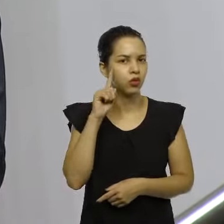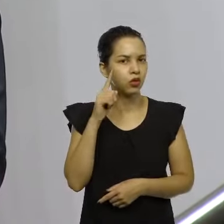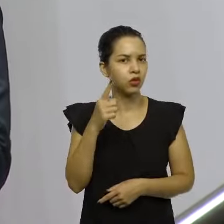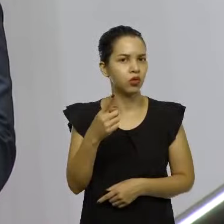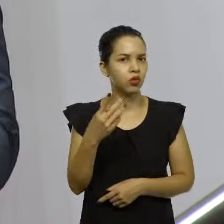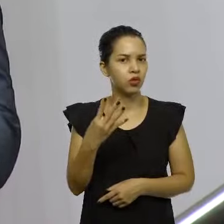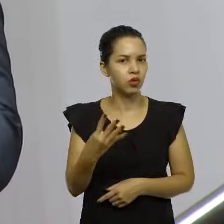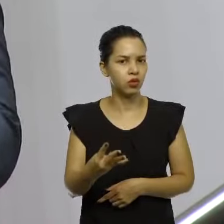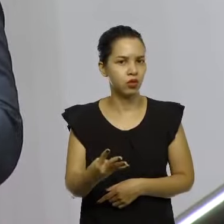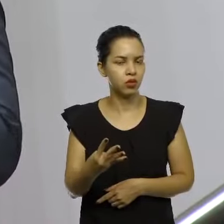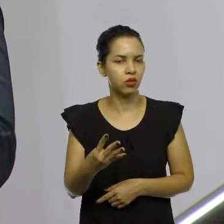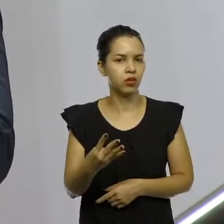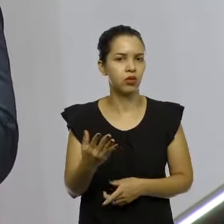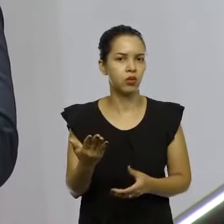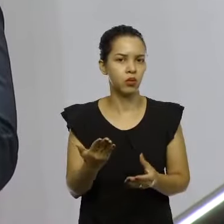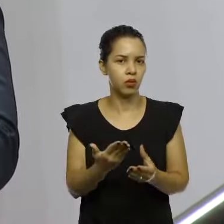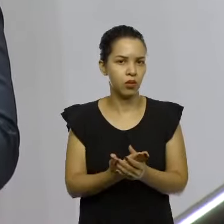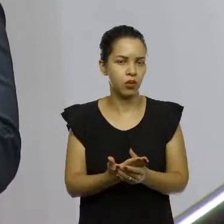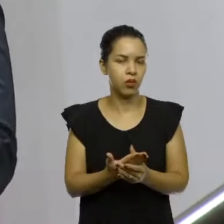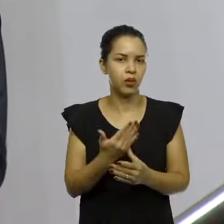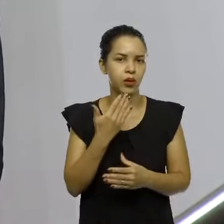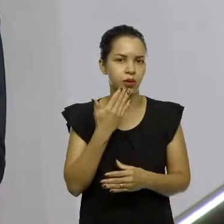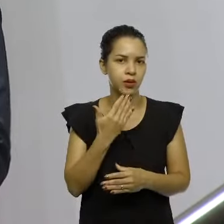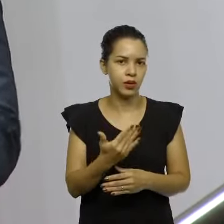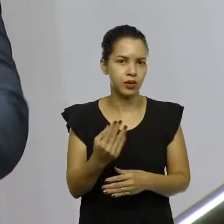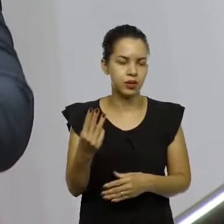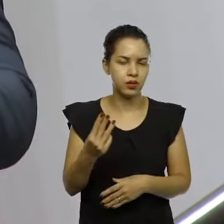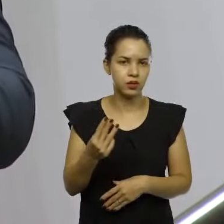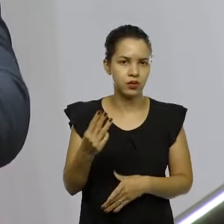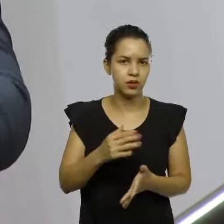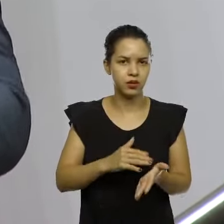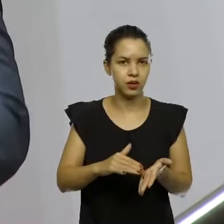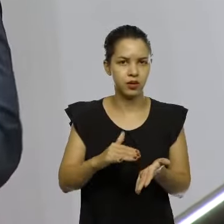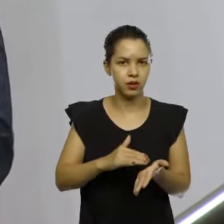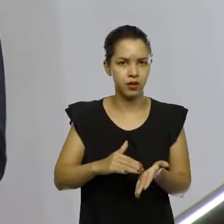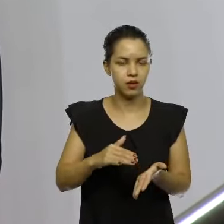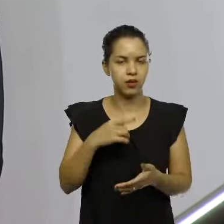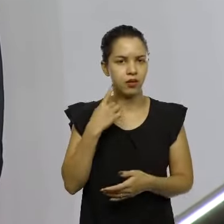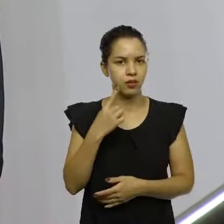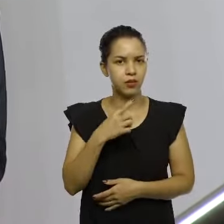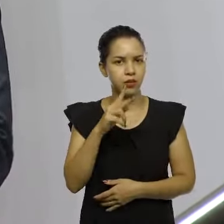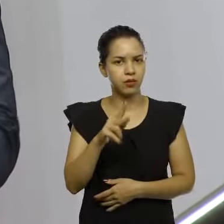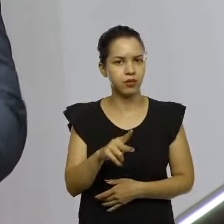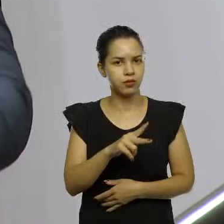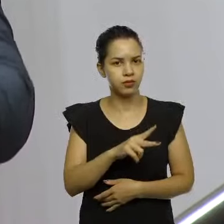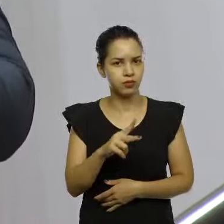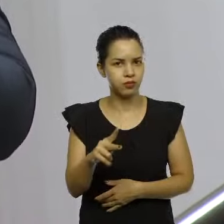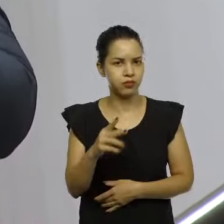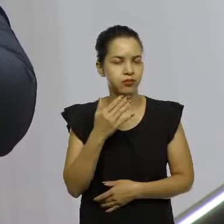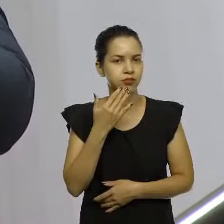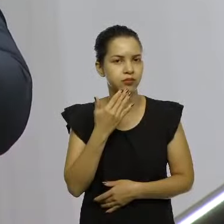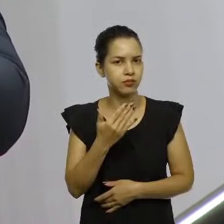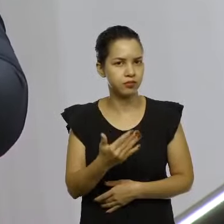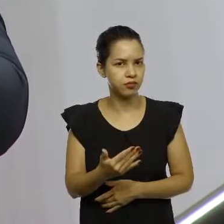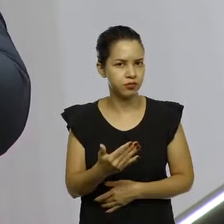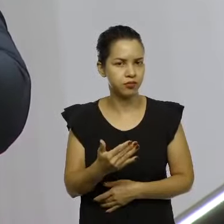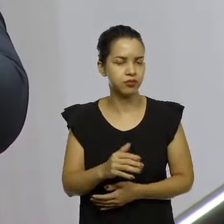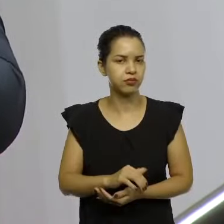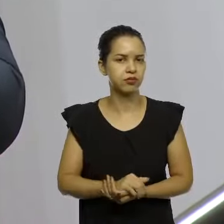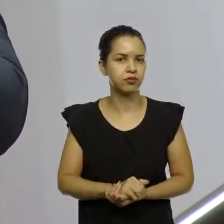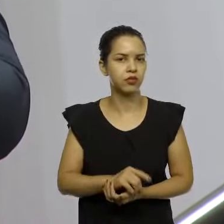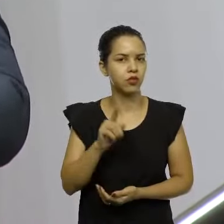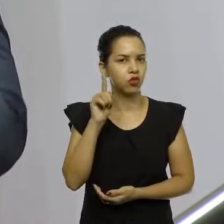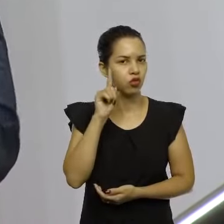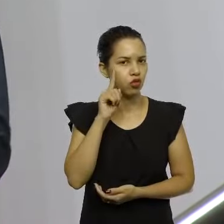2021, protocolado o requerimento ao terceiro secretário, deputado Padre Pedro Baldeceira, solicitando. Dia 14